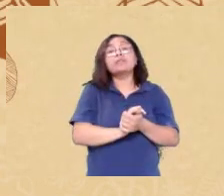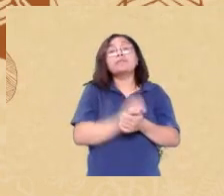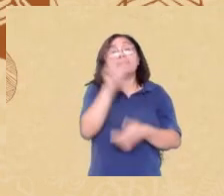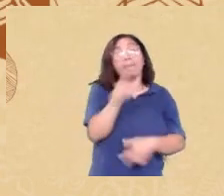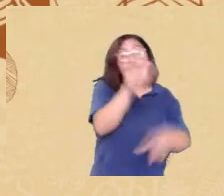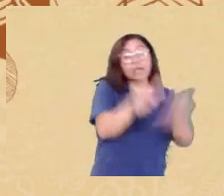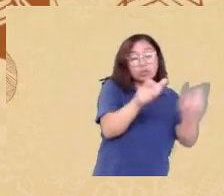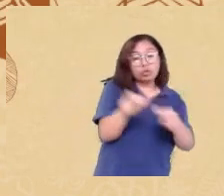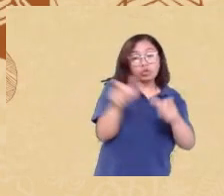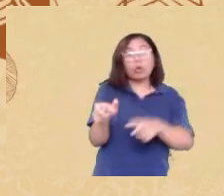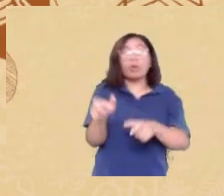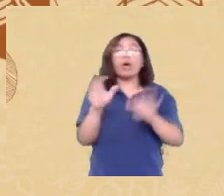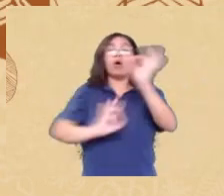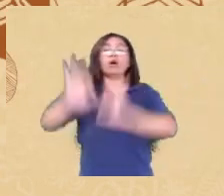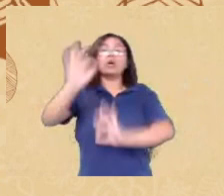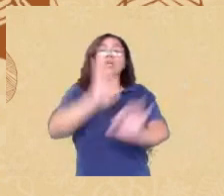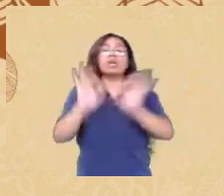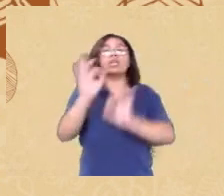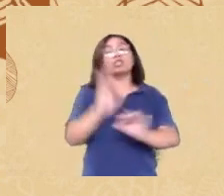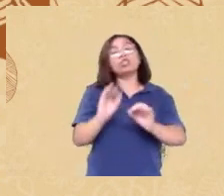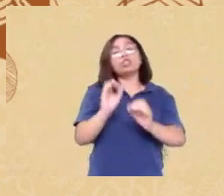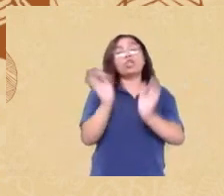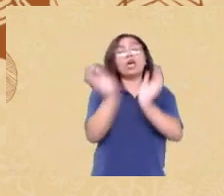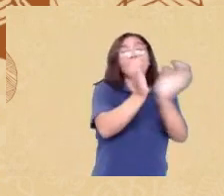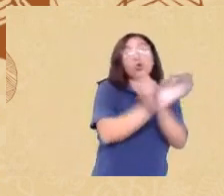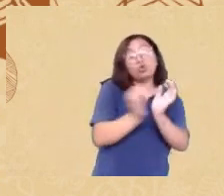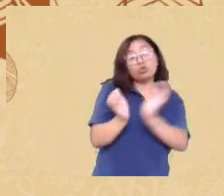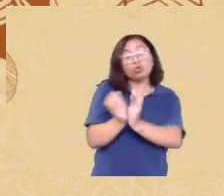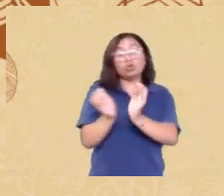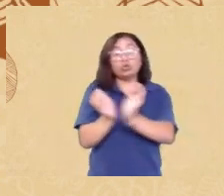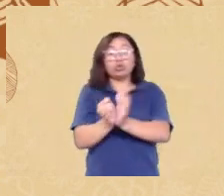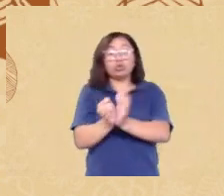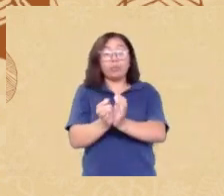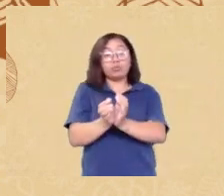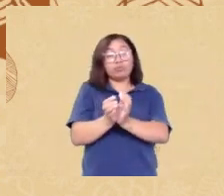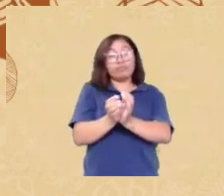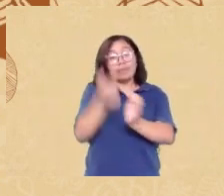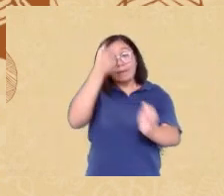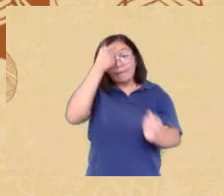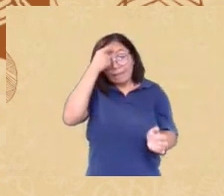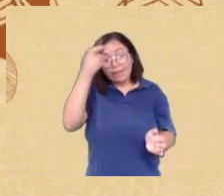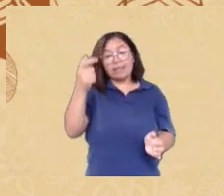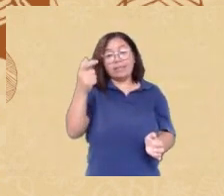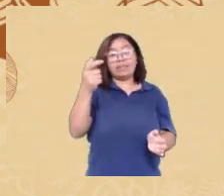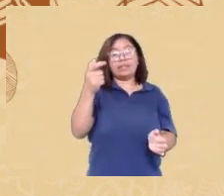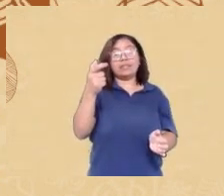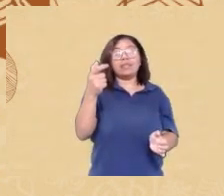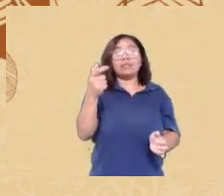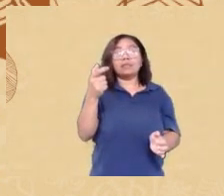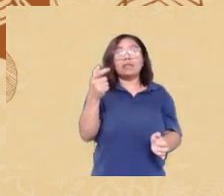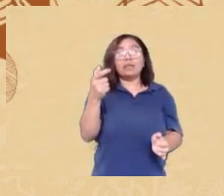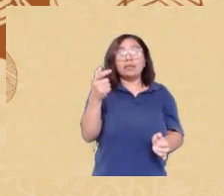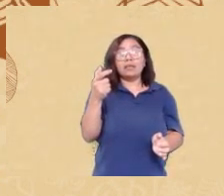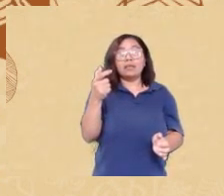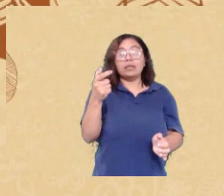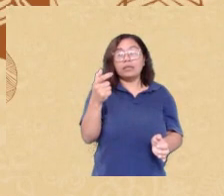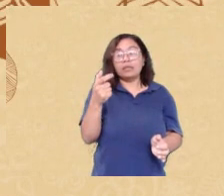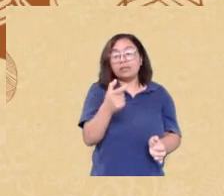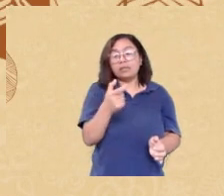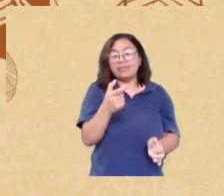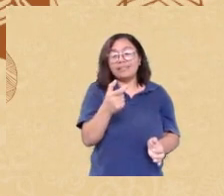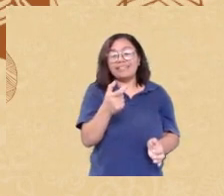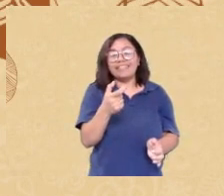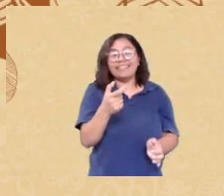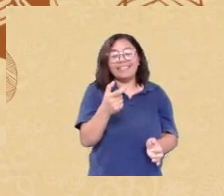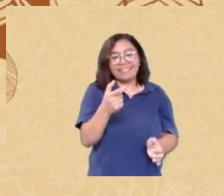alto eles perceberam no teste de QI Bailey no lado esquerdo para habilidade